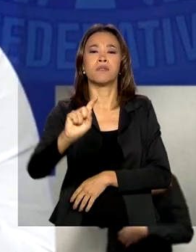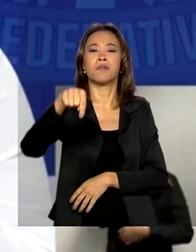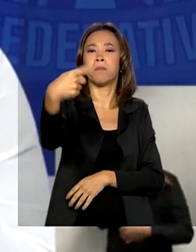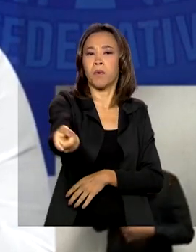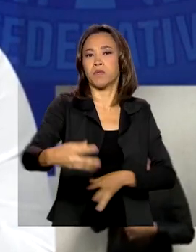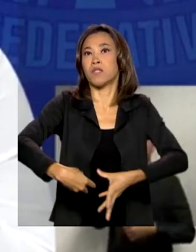vacina no Brasil.